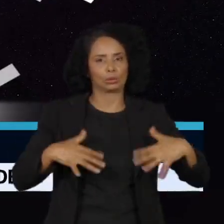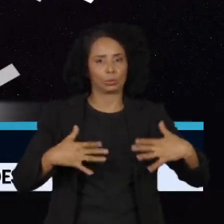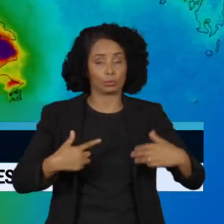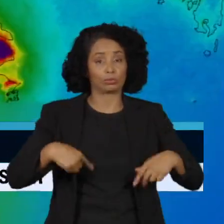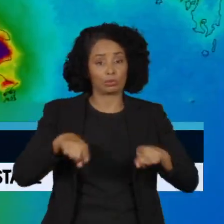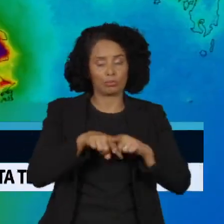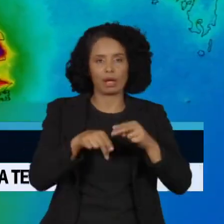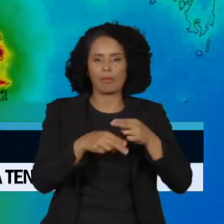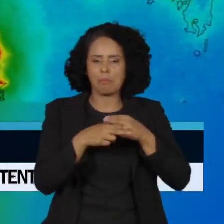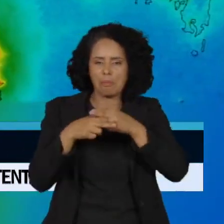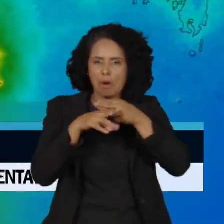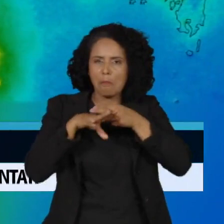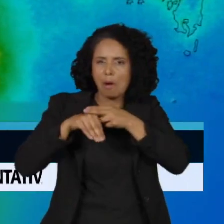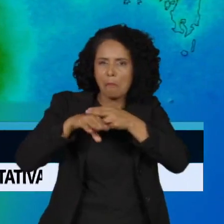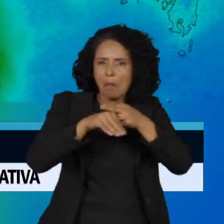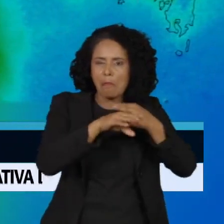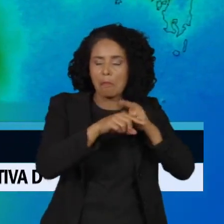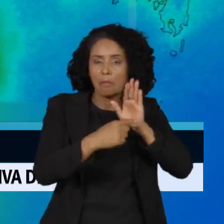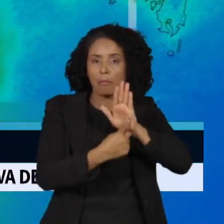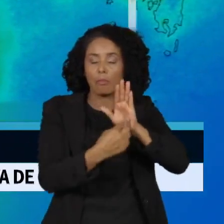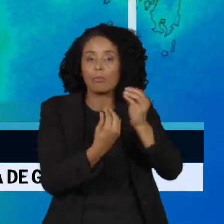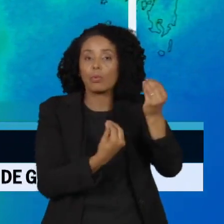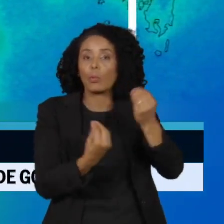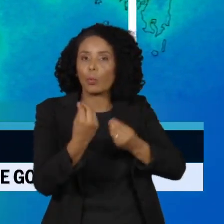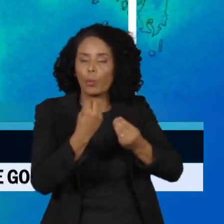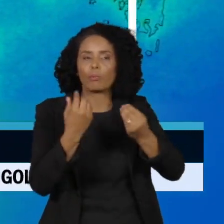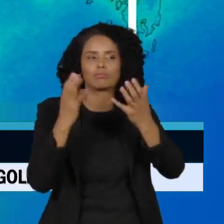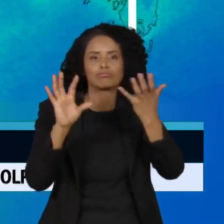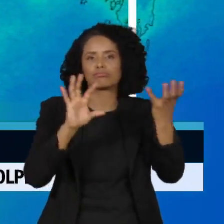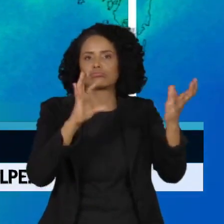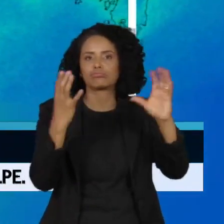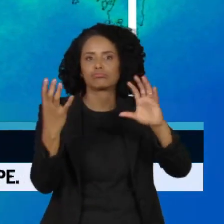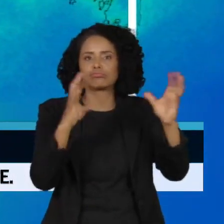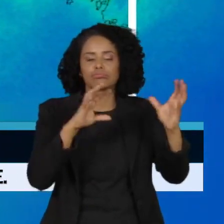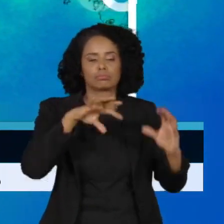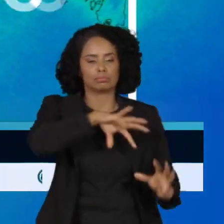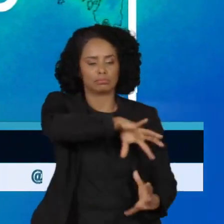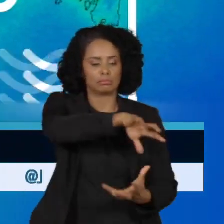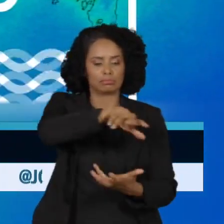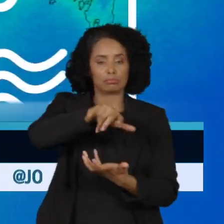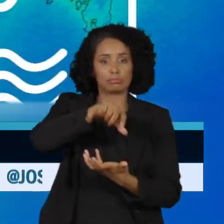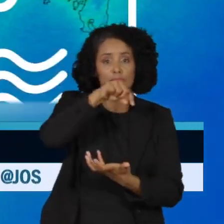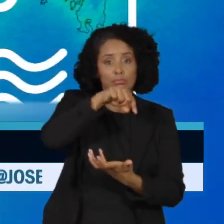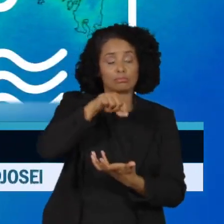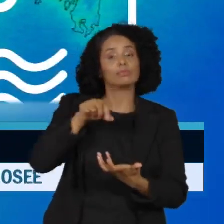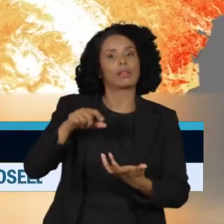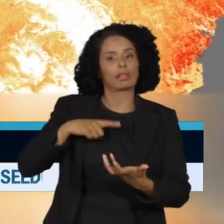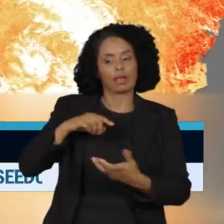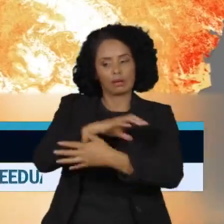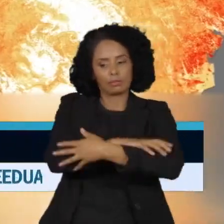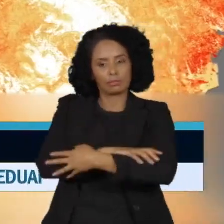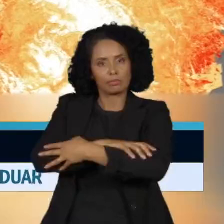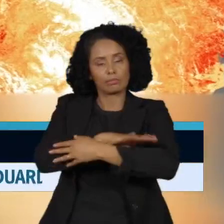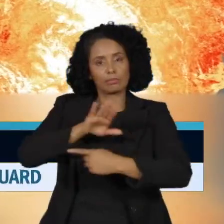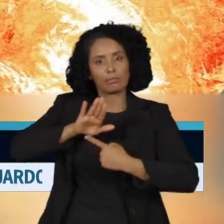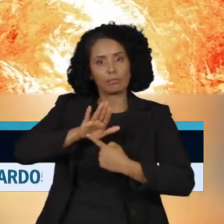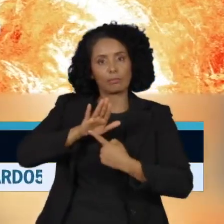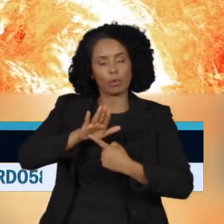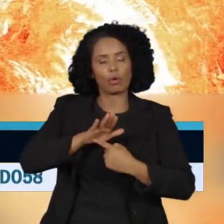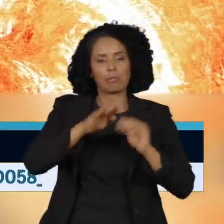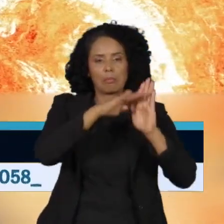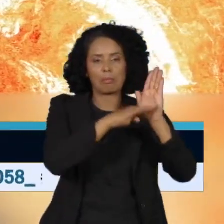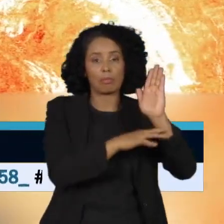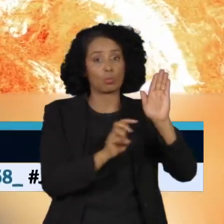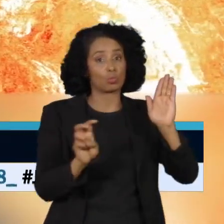Monitoramento são os olhos da União Europeia sobre o clima da Terra e apontaram o ano passado como o quinto da